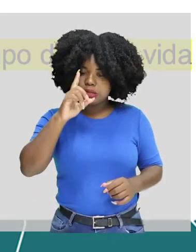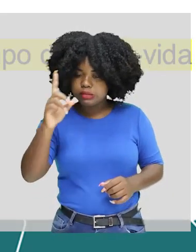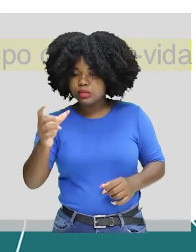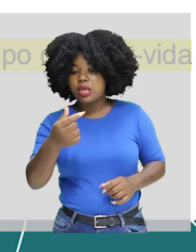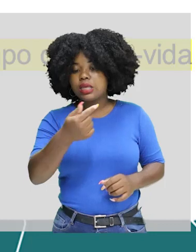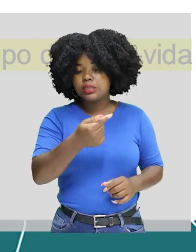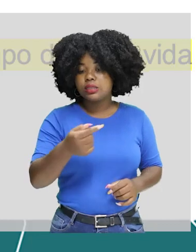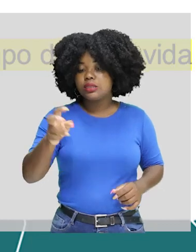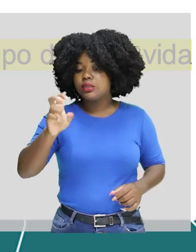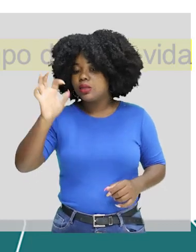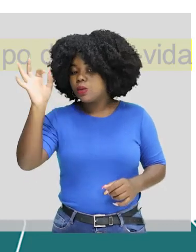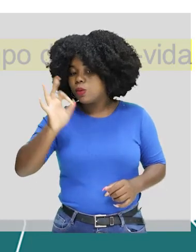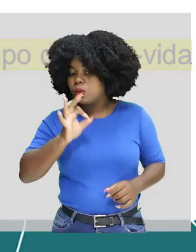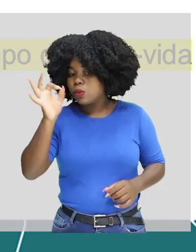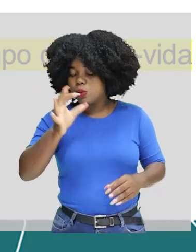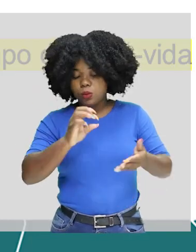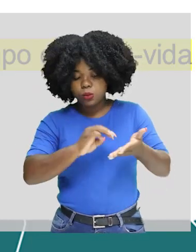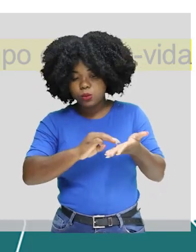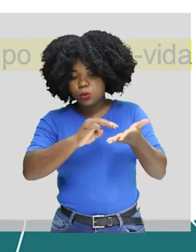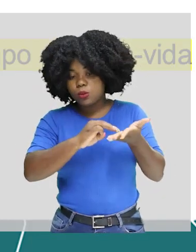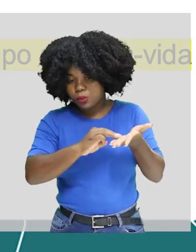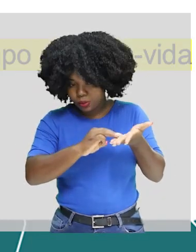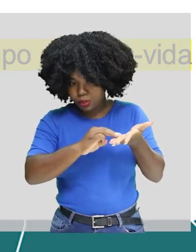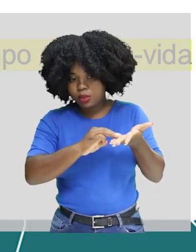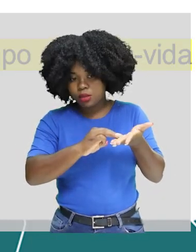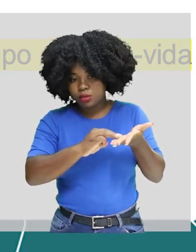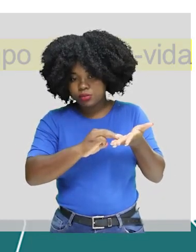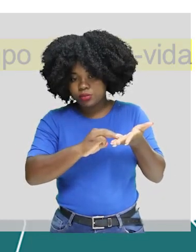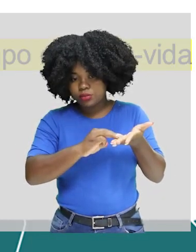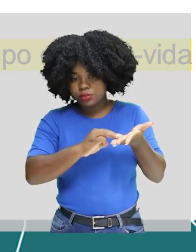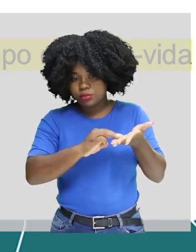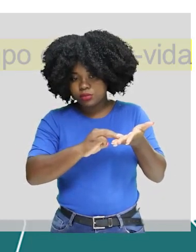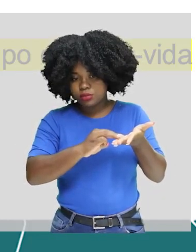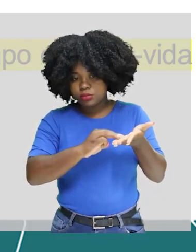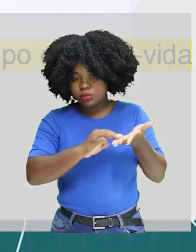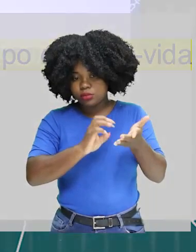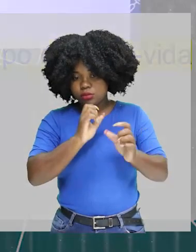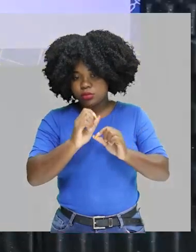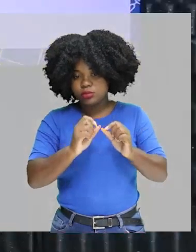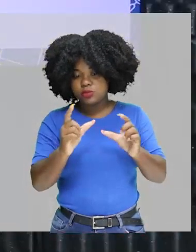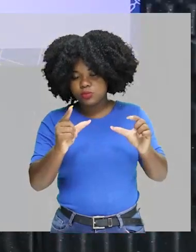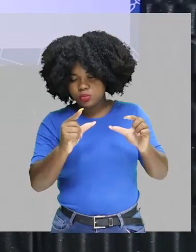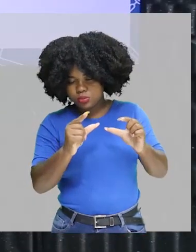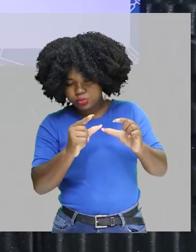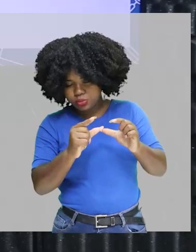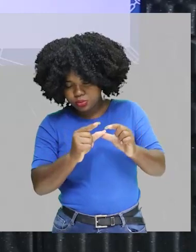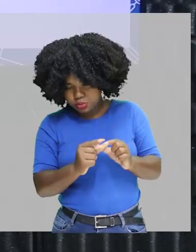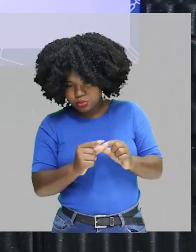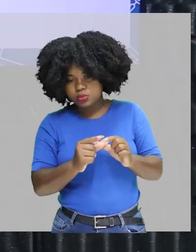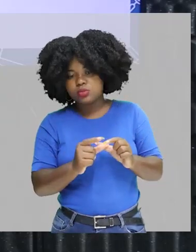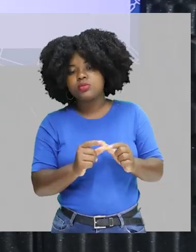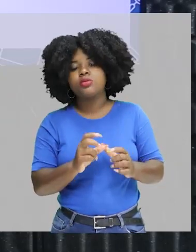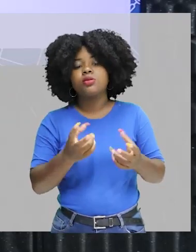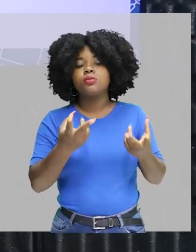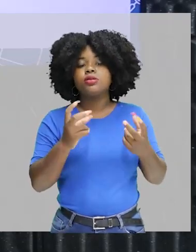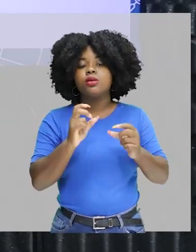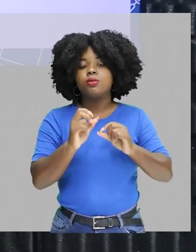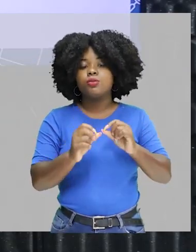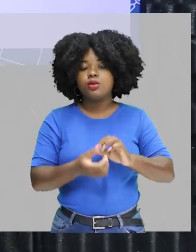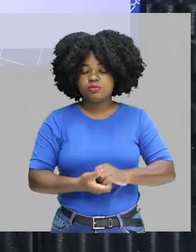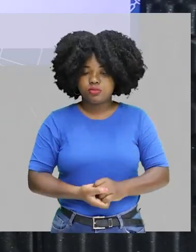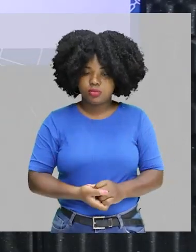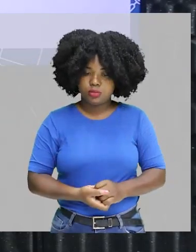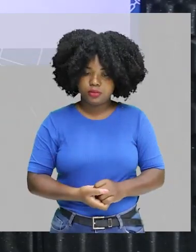daquela massa do iodo-131 foi reduzida. Então, olha só, turminha!